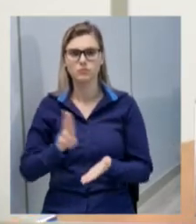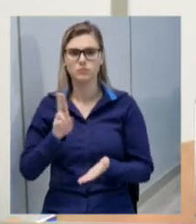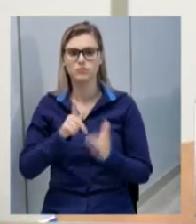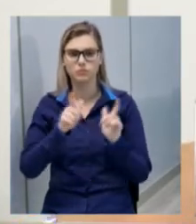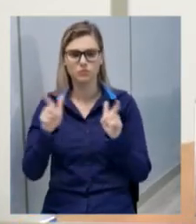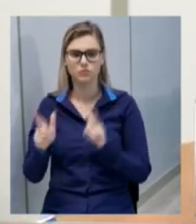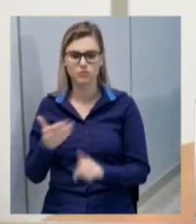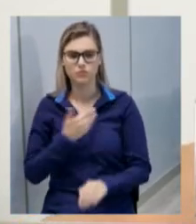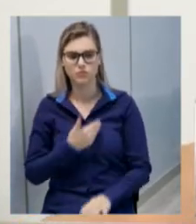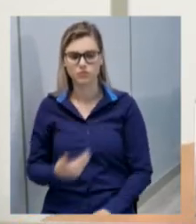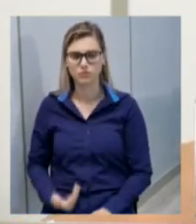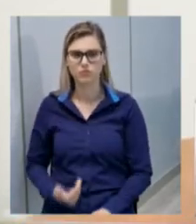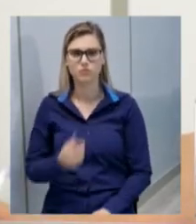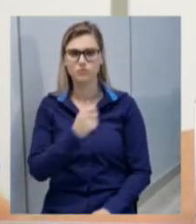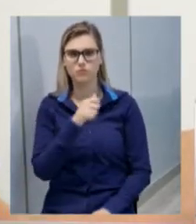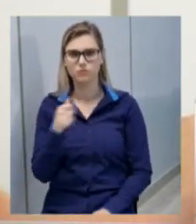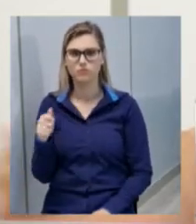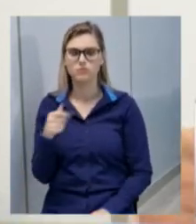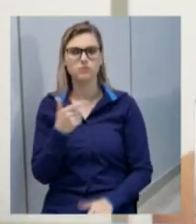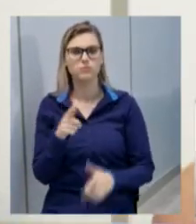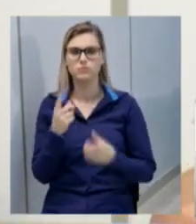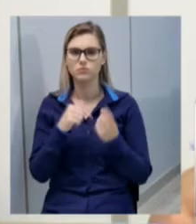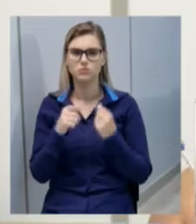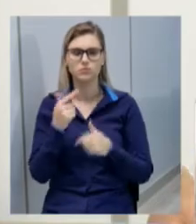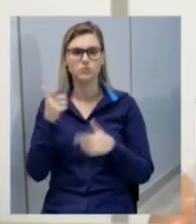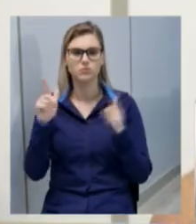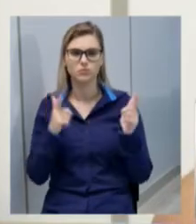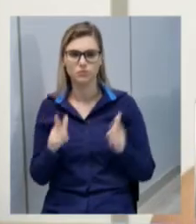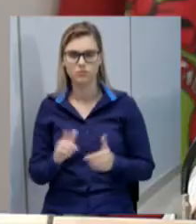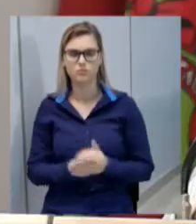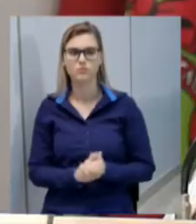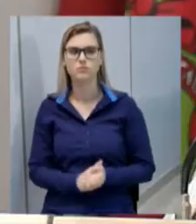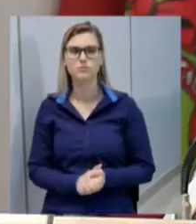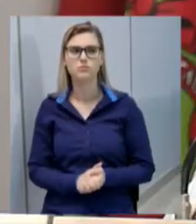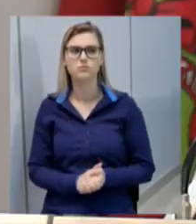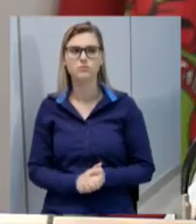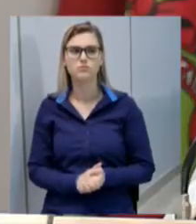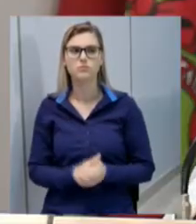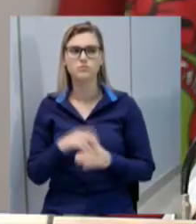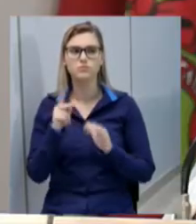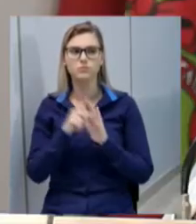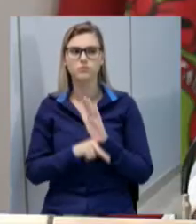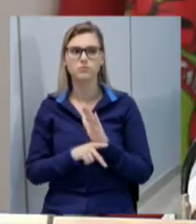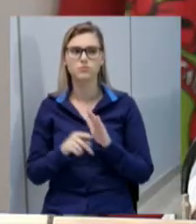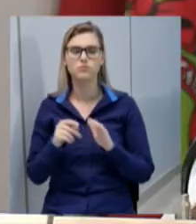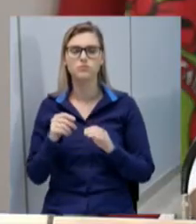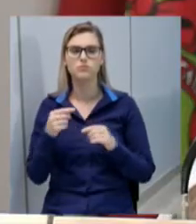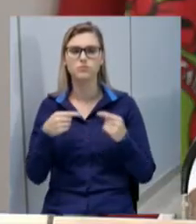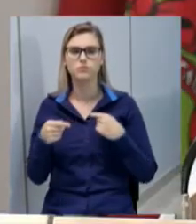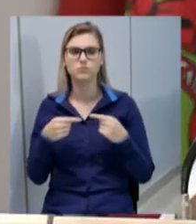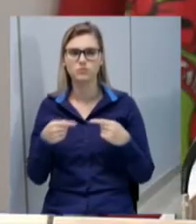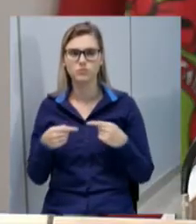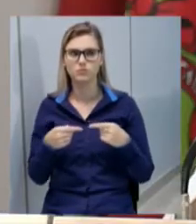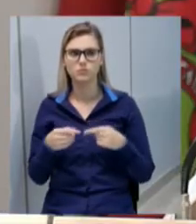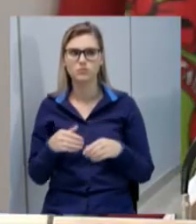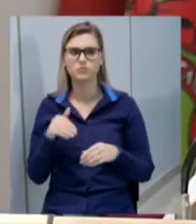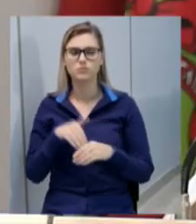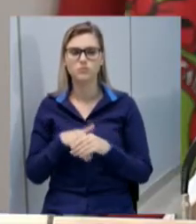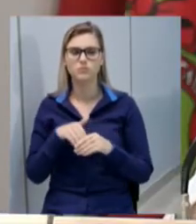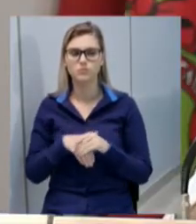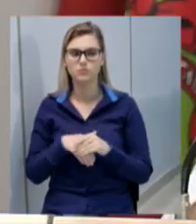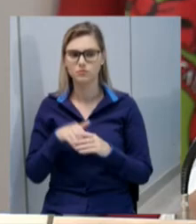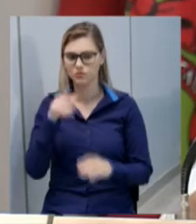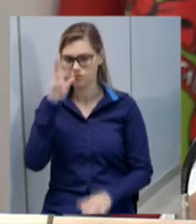espaço público a entidades sem fins lucrativos e da outras providências o projeto está em discussão em